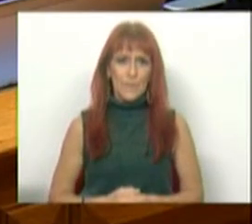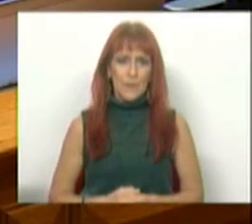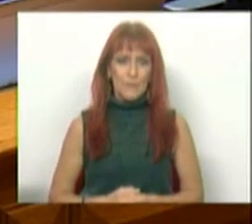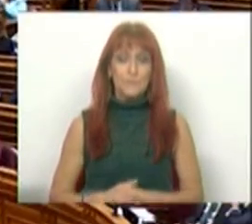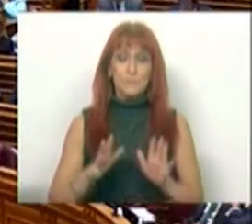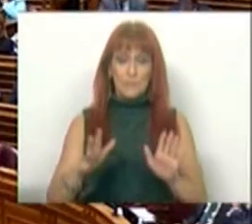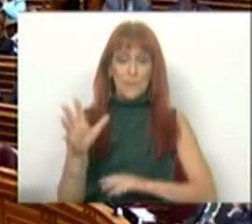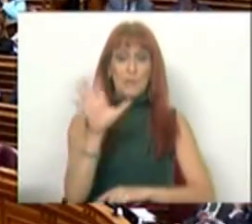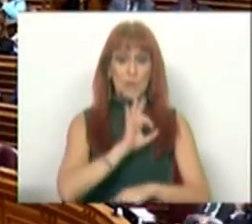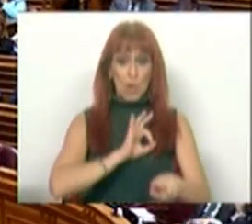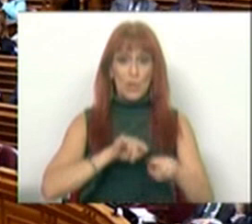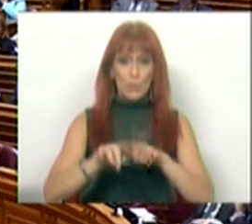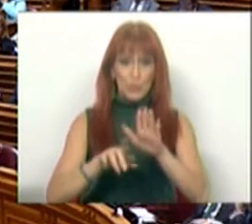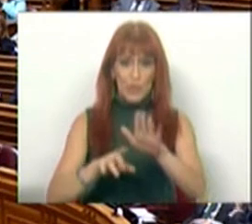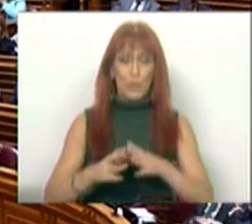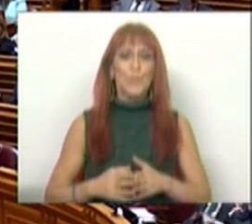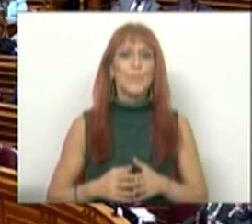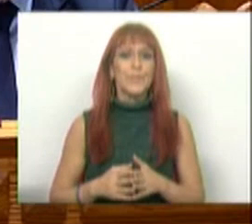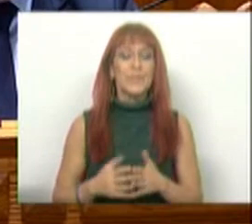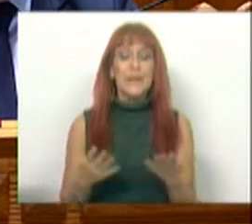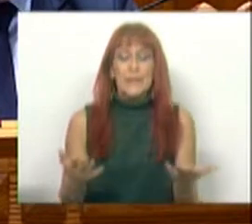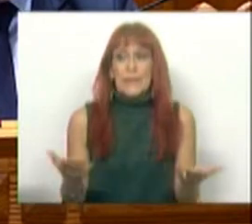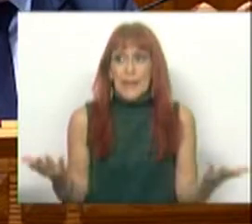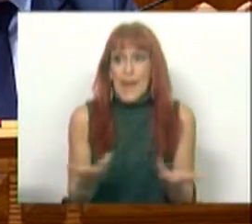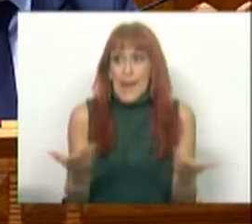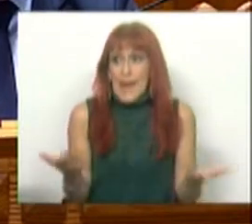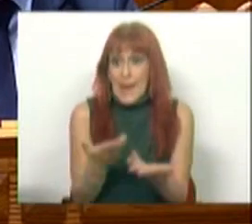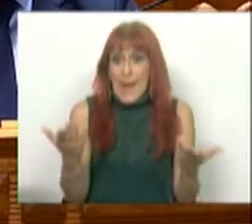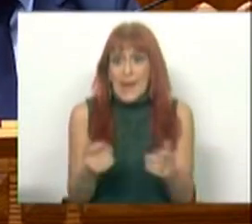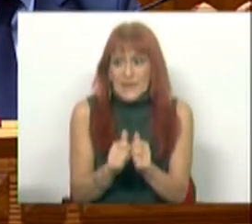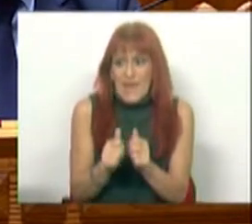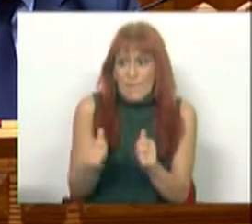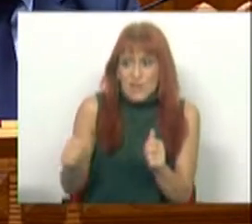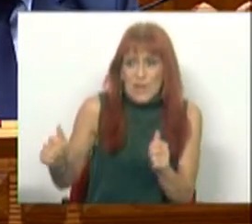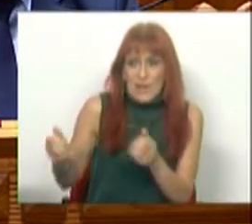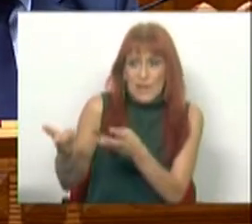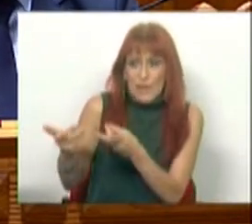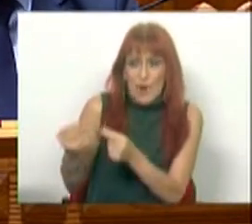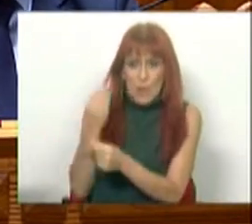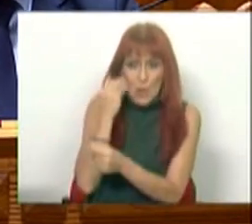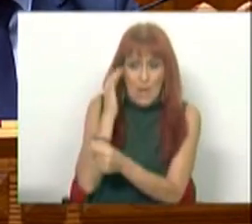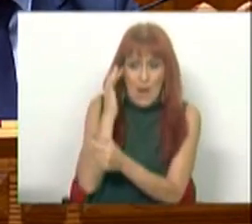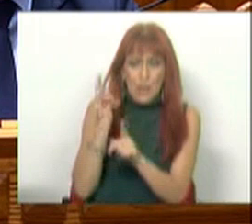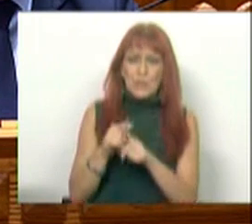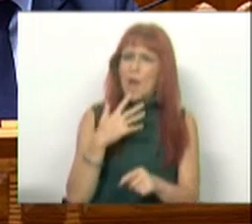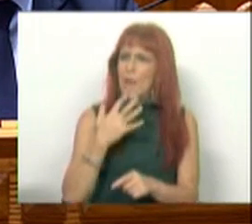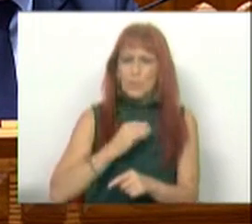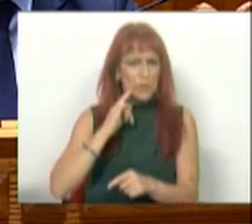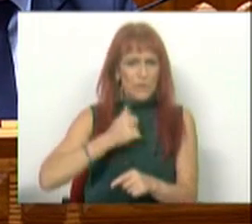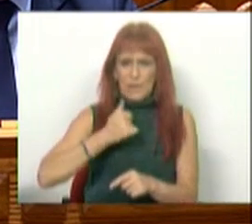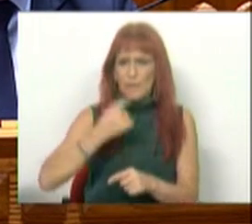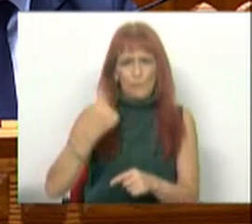E, Sr. Deputado, é que esse afastamento da fórmula foi absolutamente